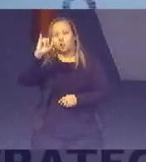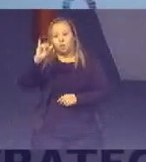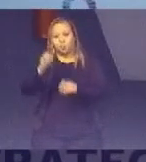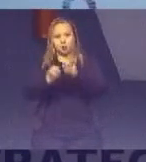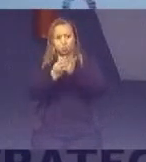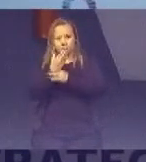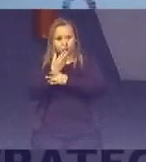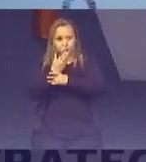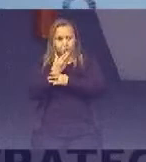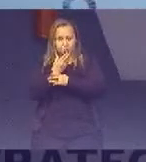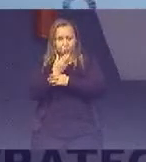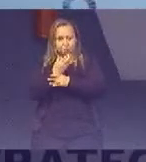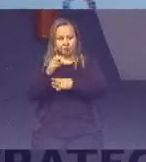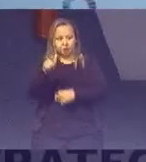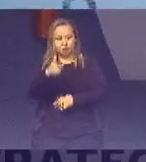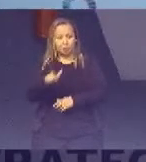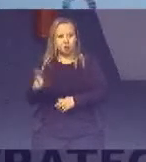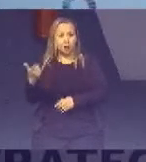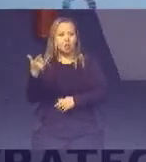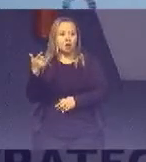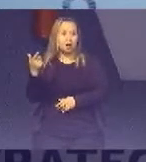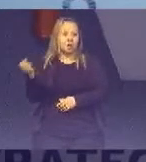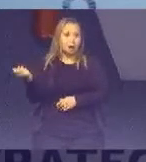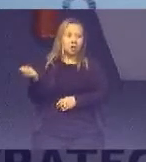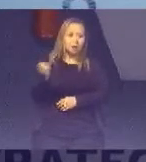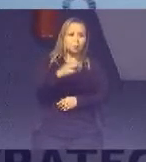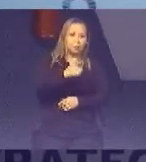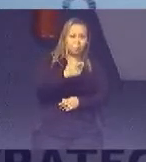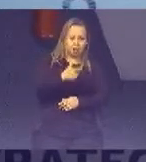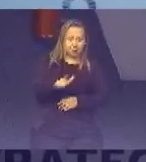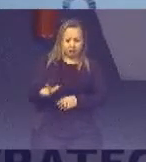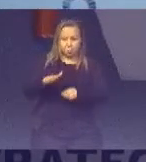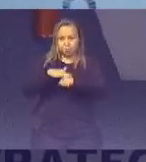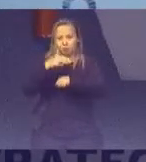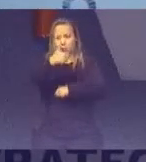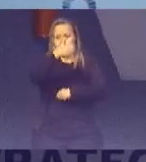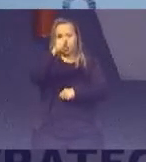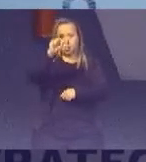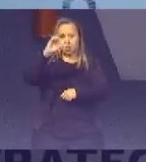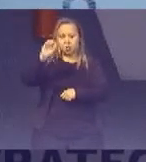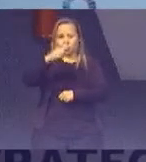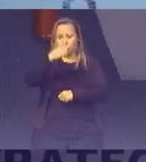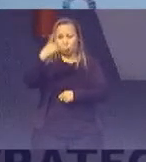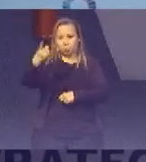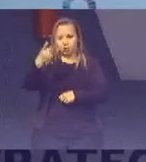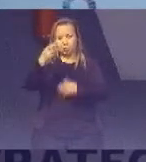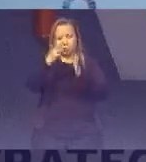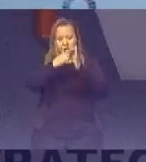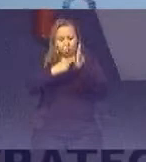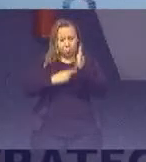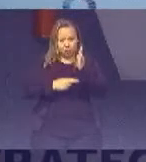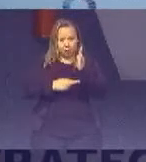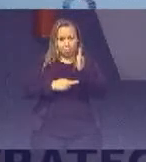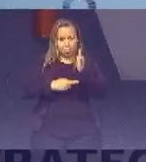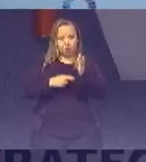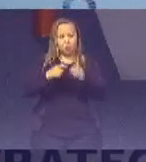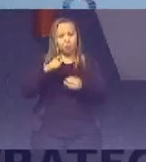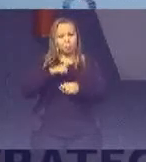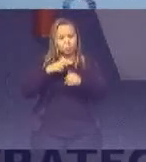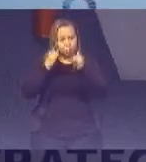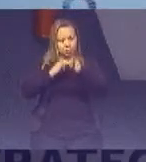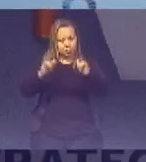Que agora foi renovado O prazo Por mais 180 dias O relatório Do comitê Está disponível Para